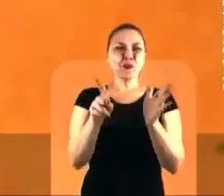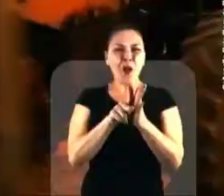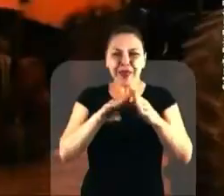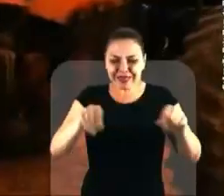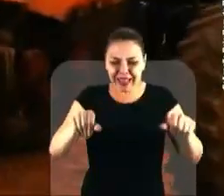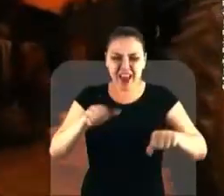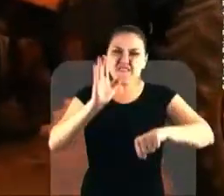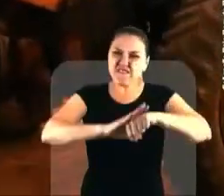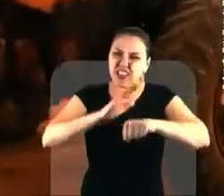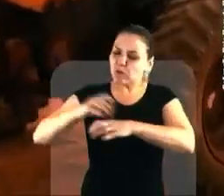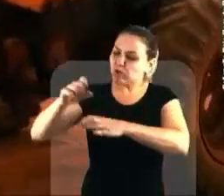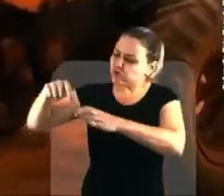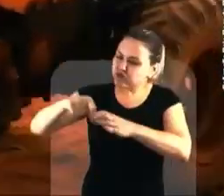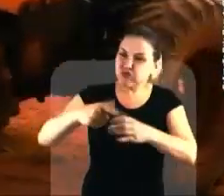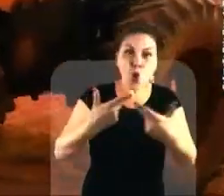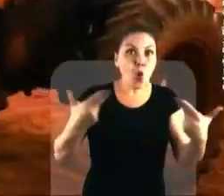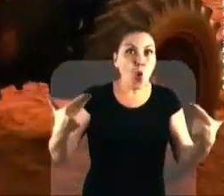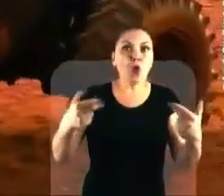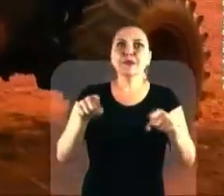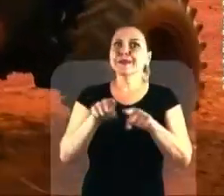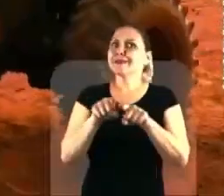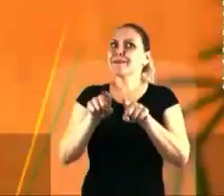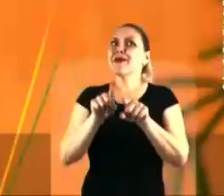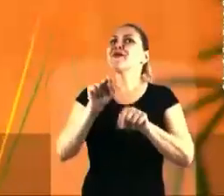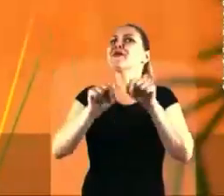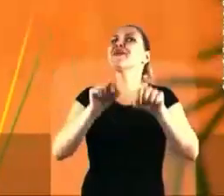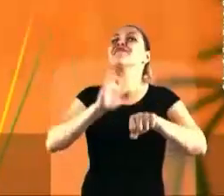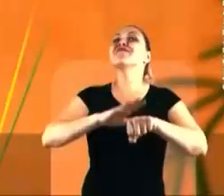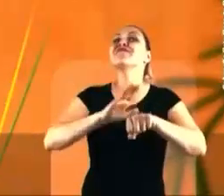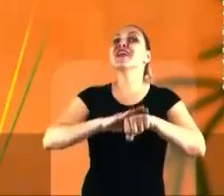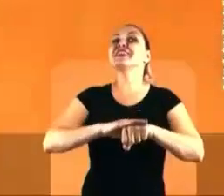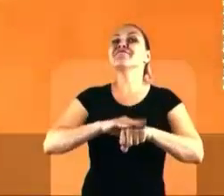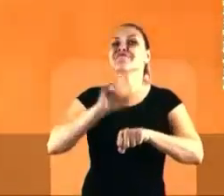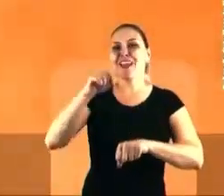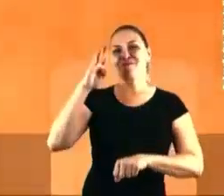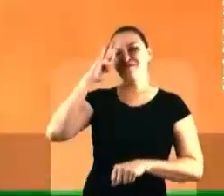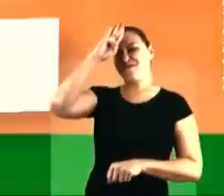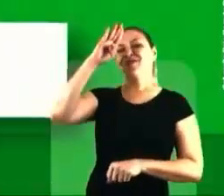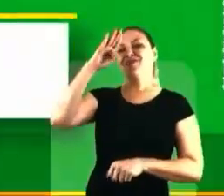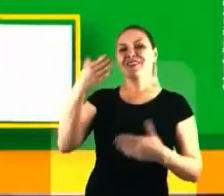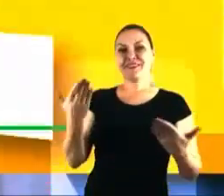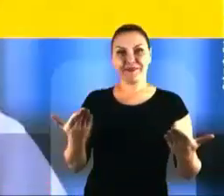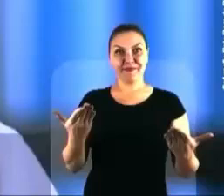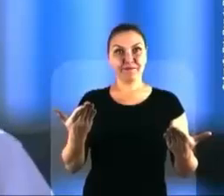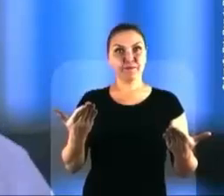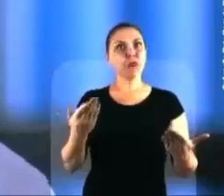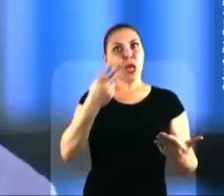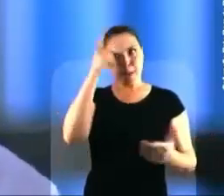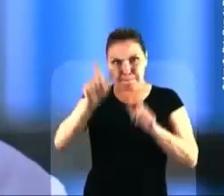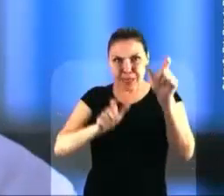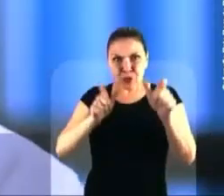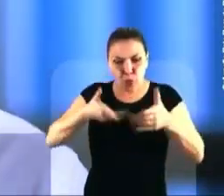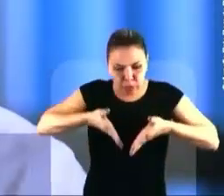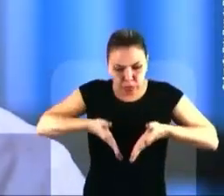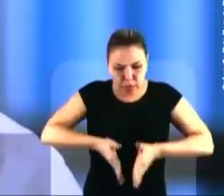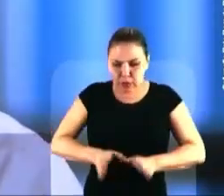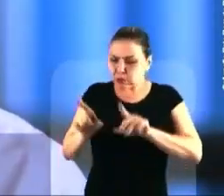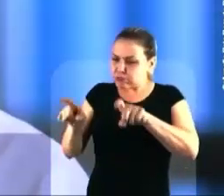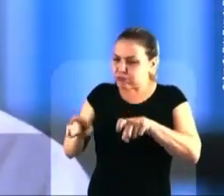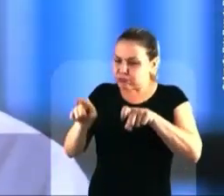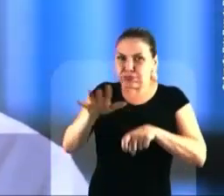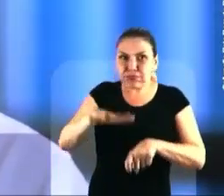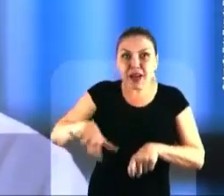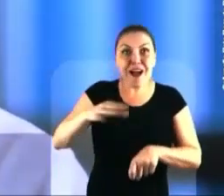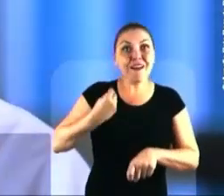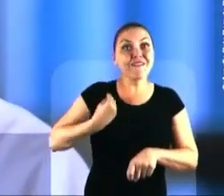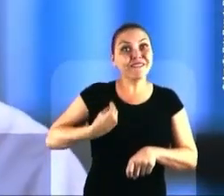ter sua terra para você fazer plantio, né? E quem fez isso? Bolsonaro. Muita gente nasceu no